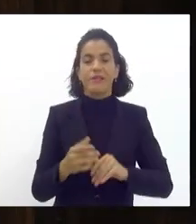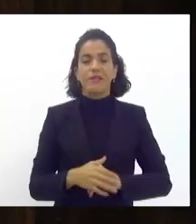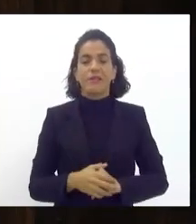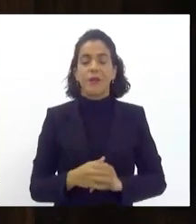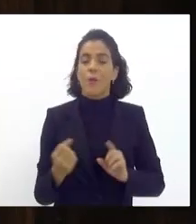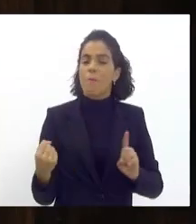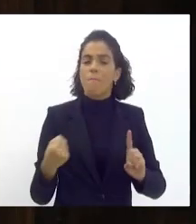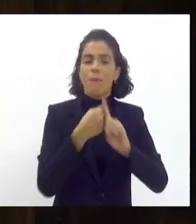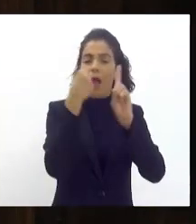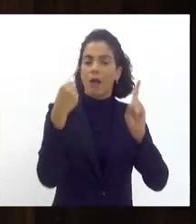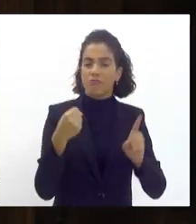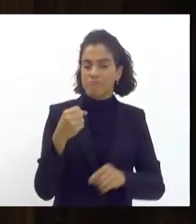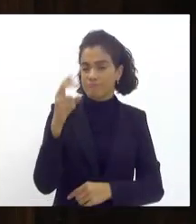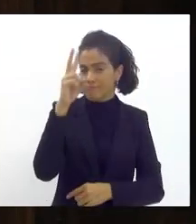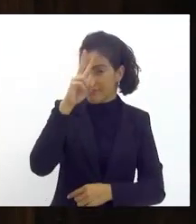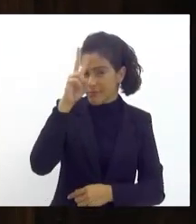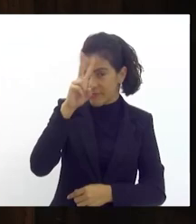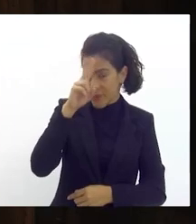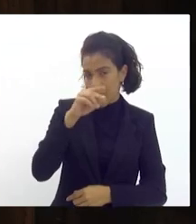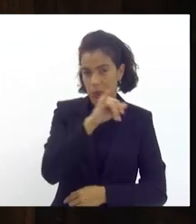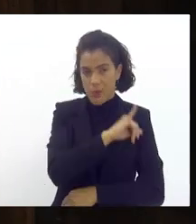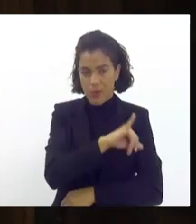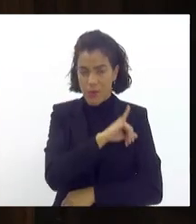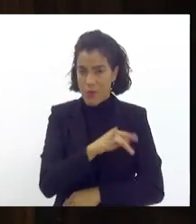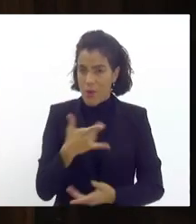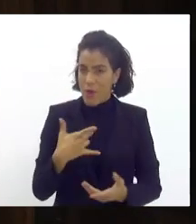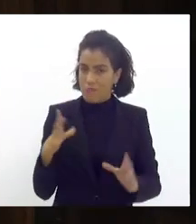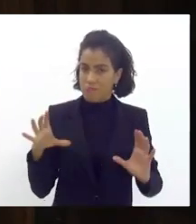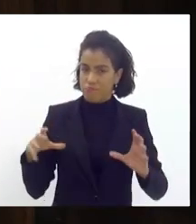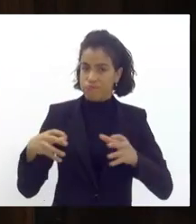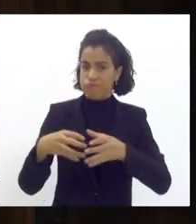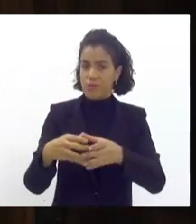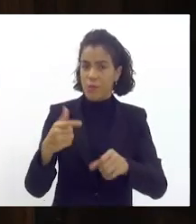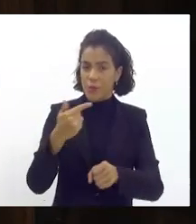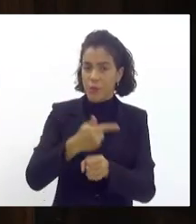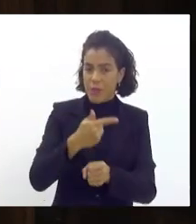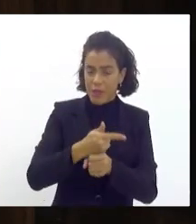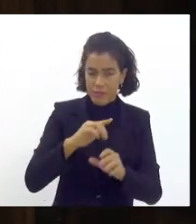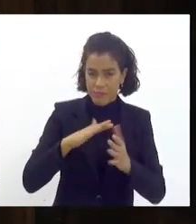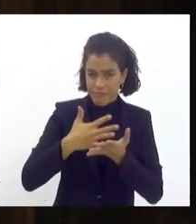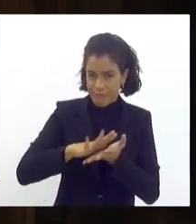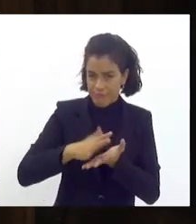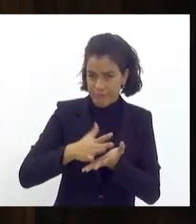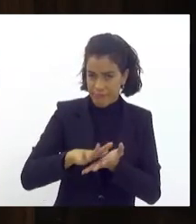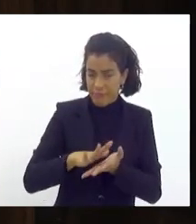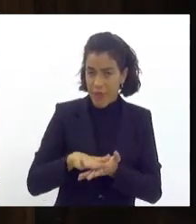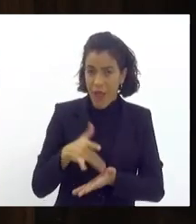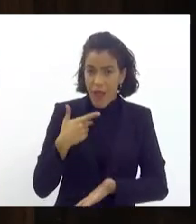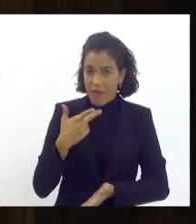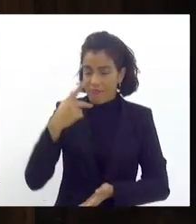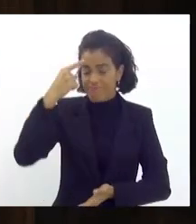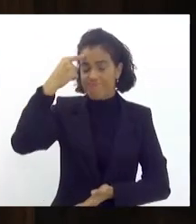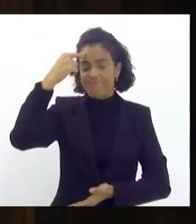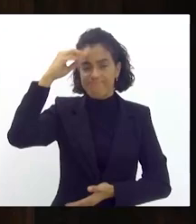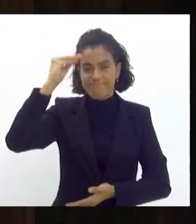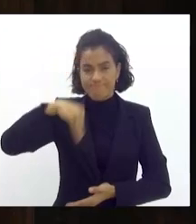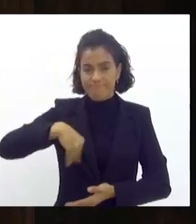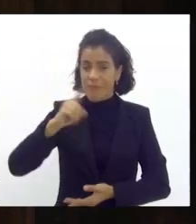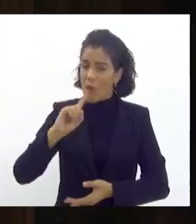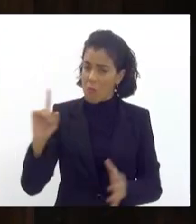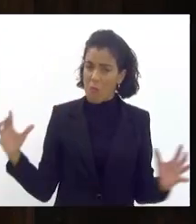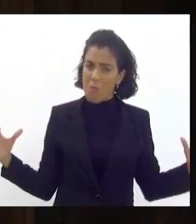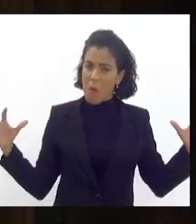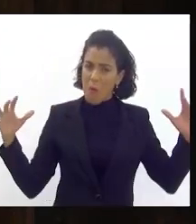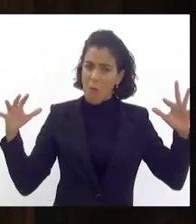as escolas estão sendo lembradas fazem aqui hoje presente elas não hesitaram ao convite vieram com seus pavilhões